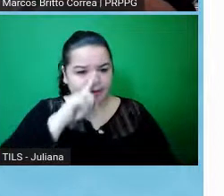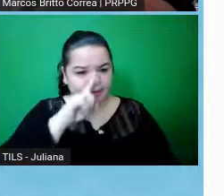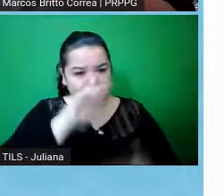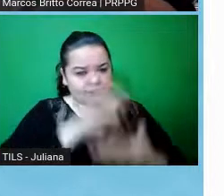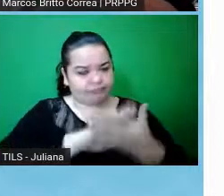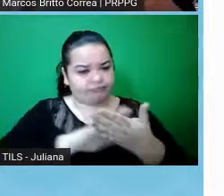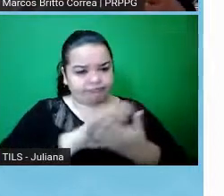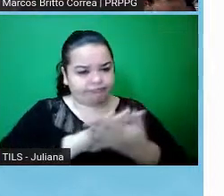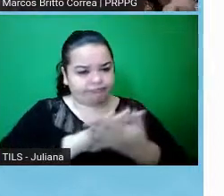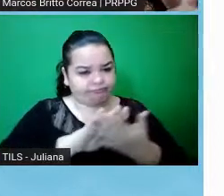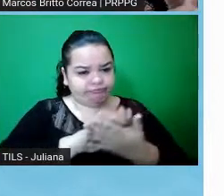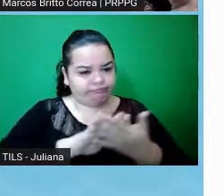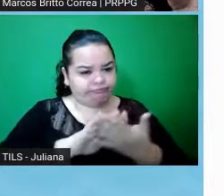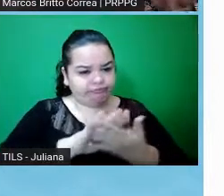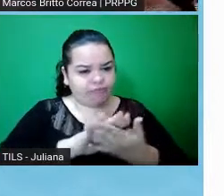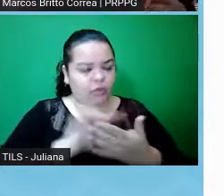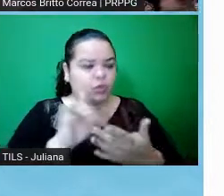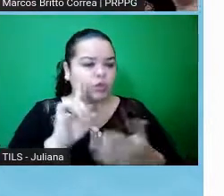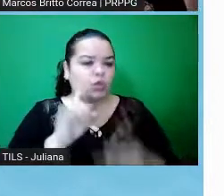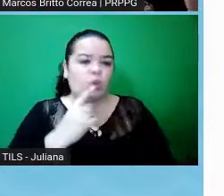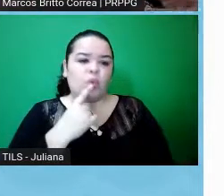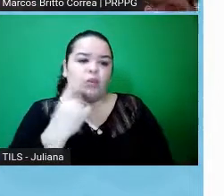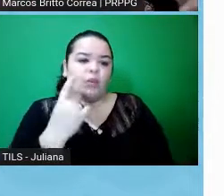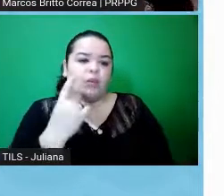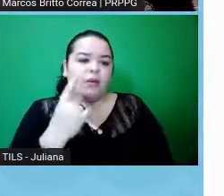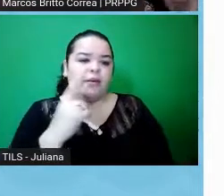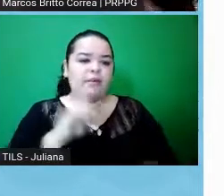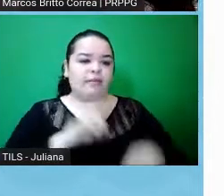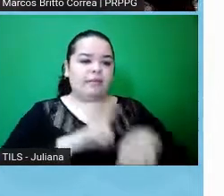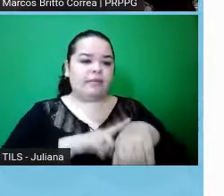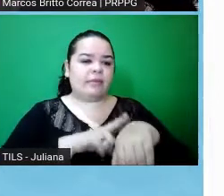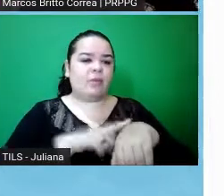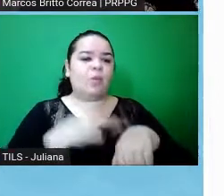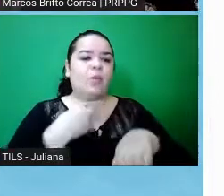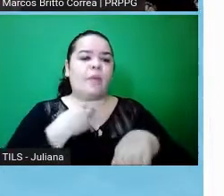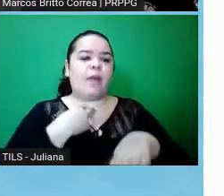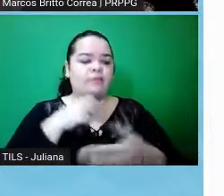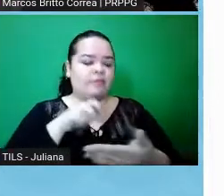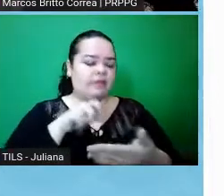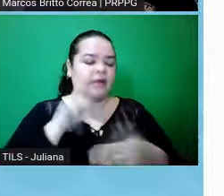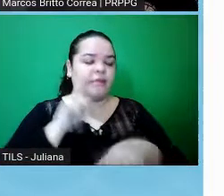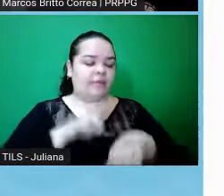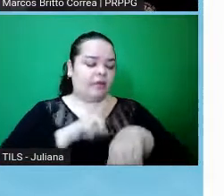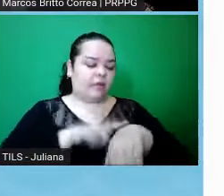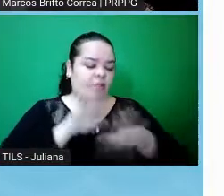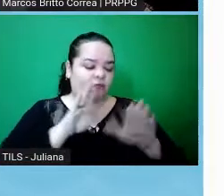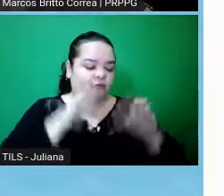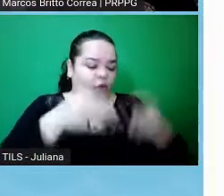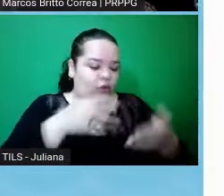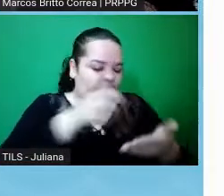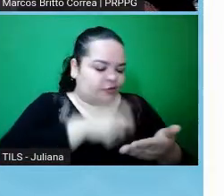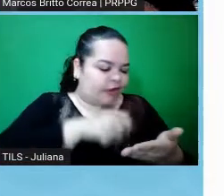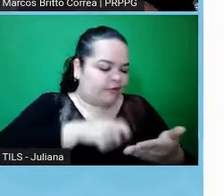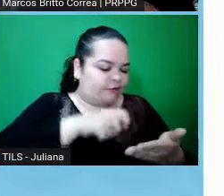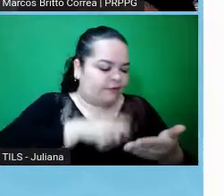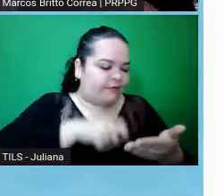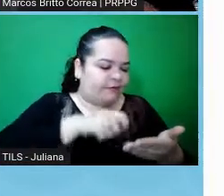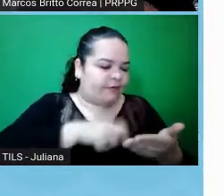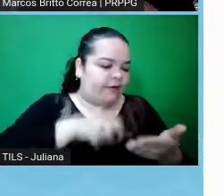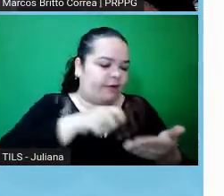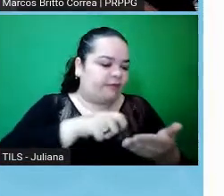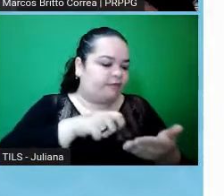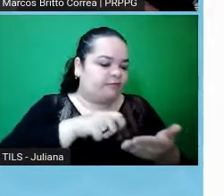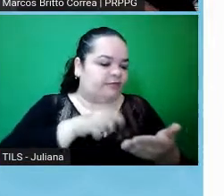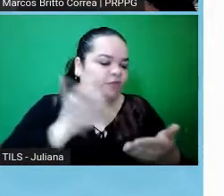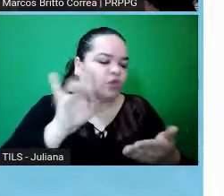e que o único incômodo seria o tempo que ele tá levando, por exemplo, pra fazer o preenchimento do questionário e que o benefício, muitas